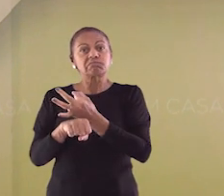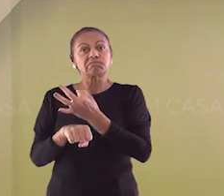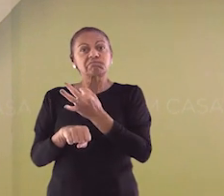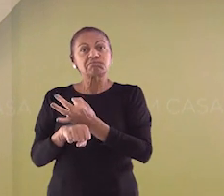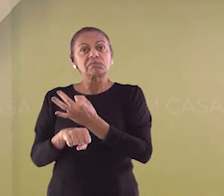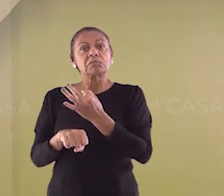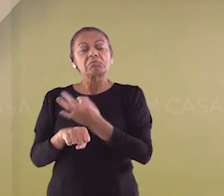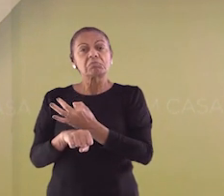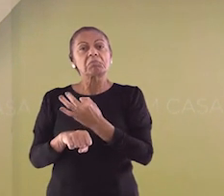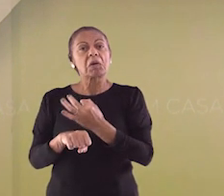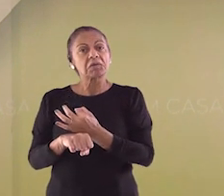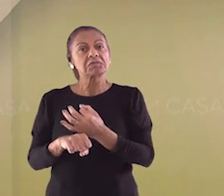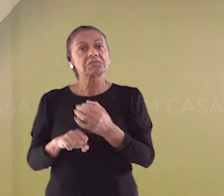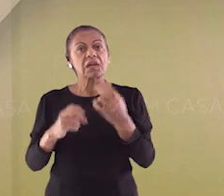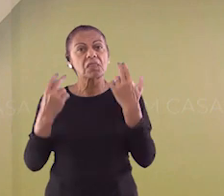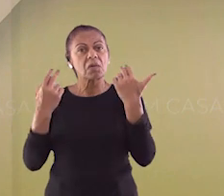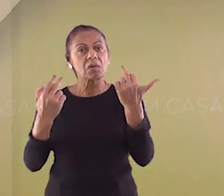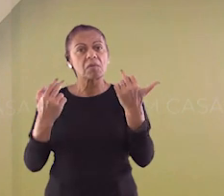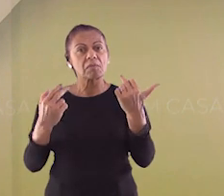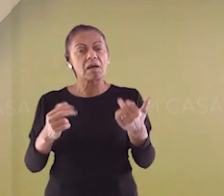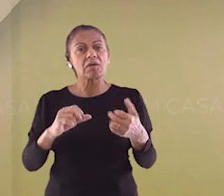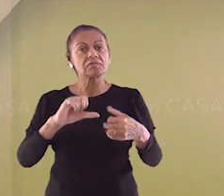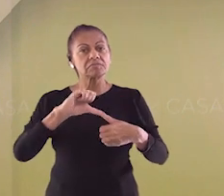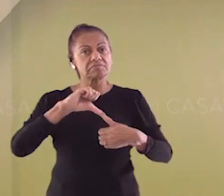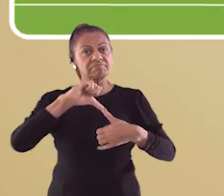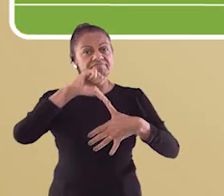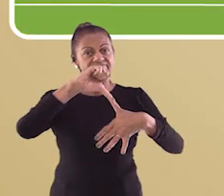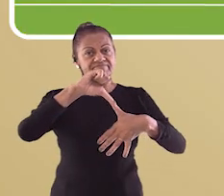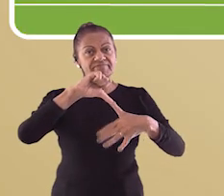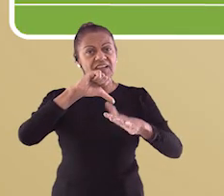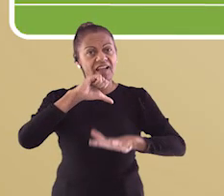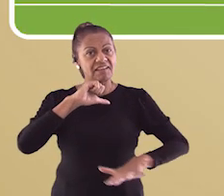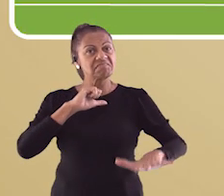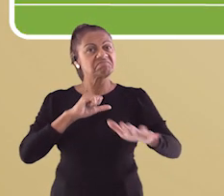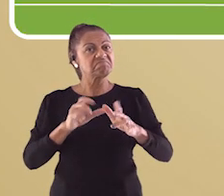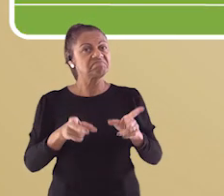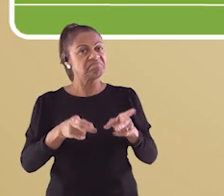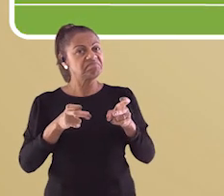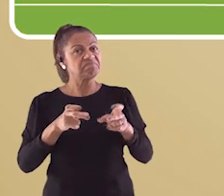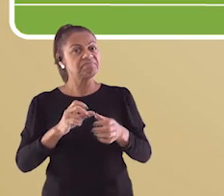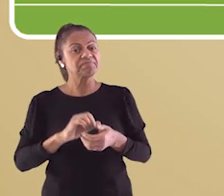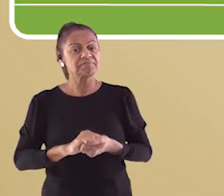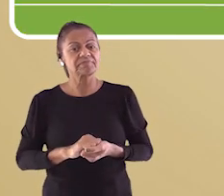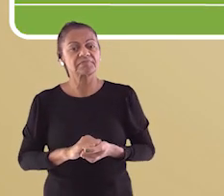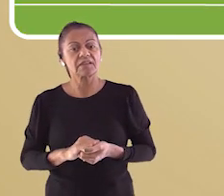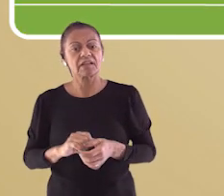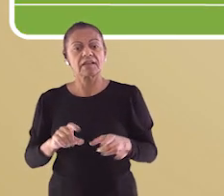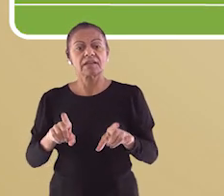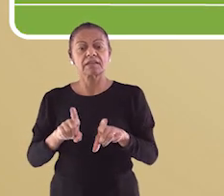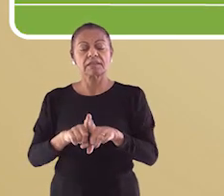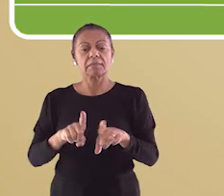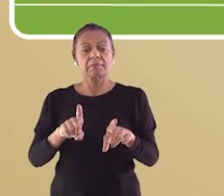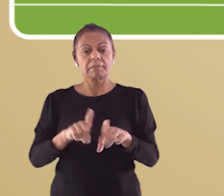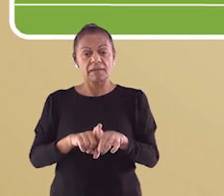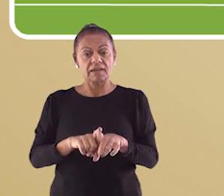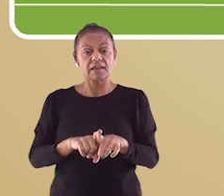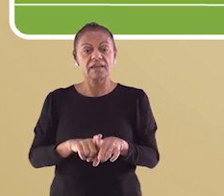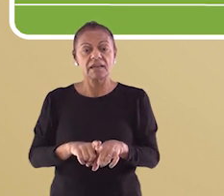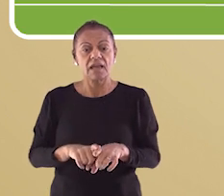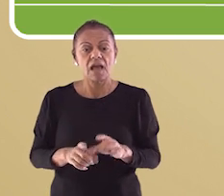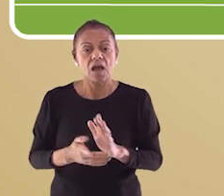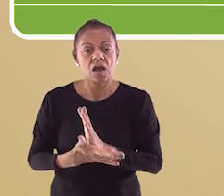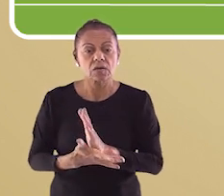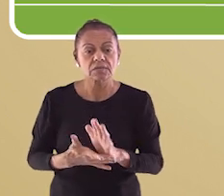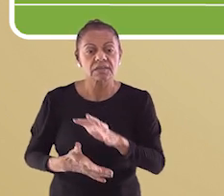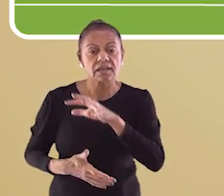congelamento é um fenômeno comum no hemisfério sul. Na primavera, é comum os animais se prepararem para